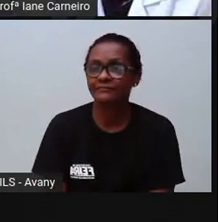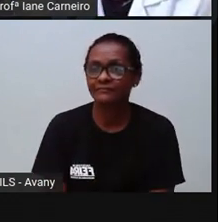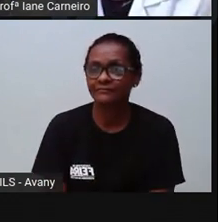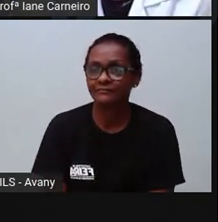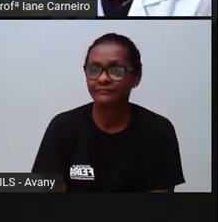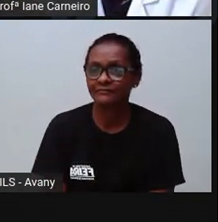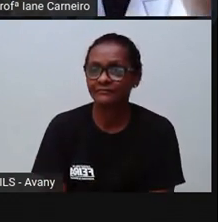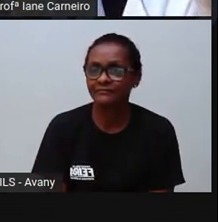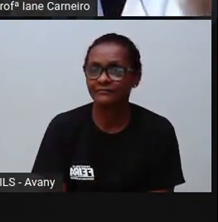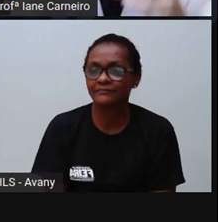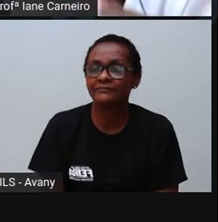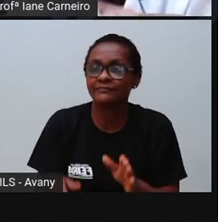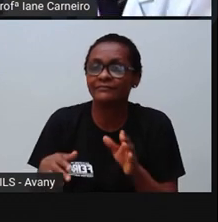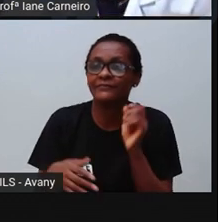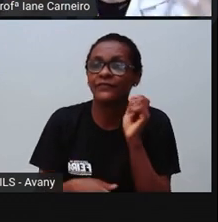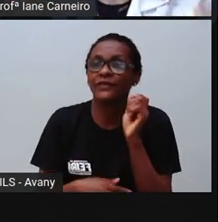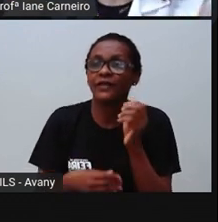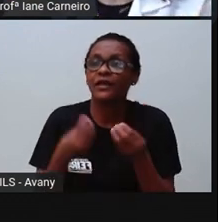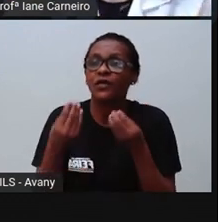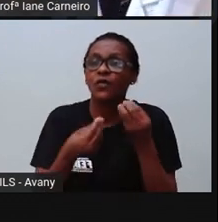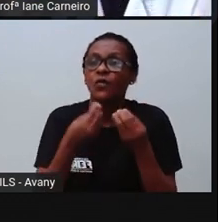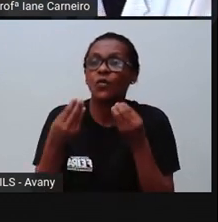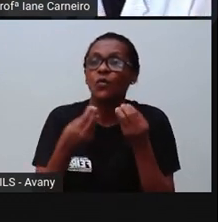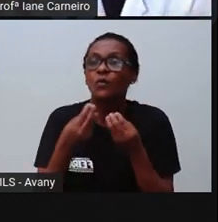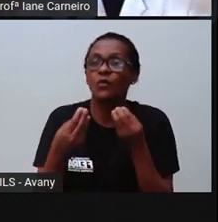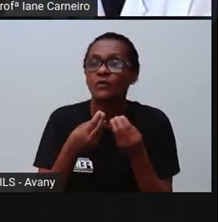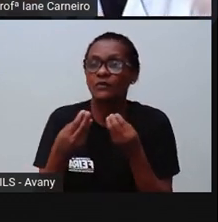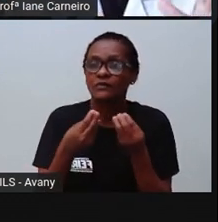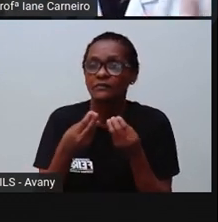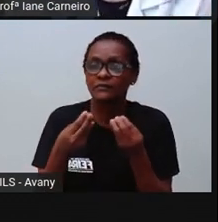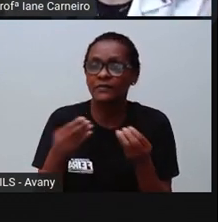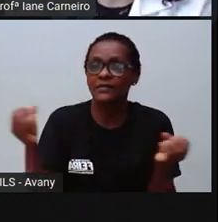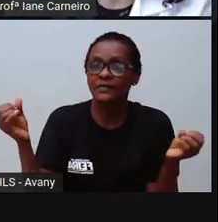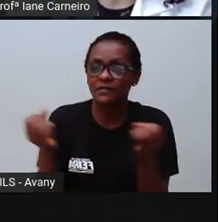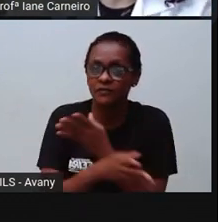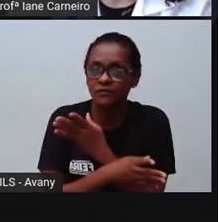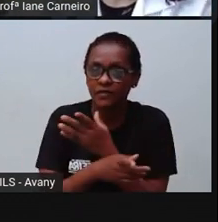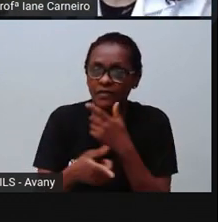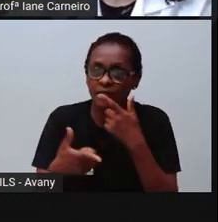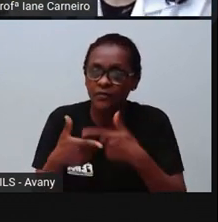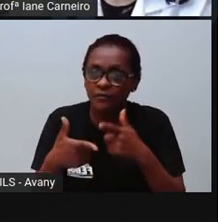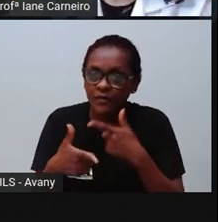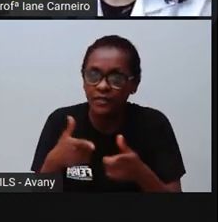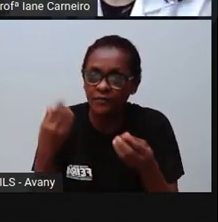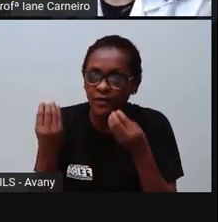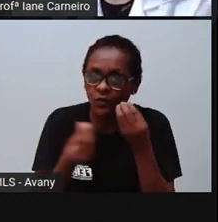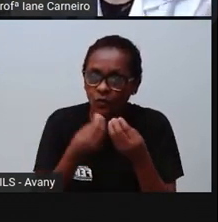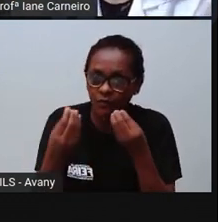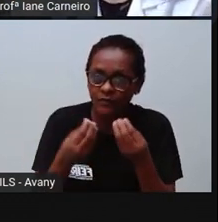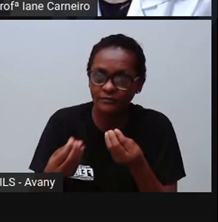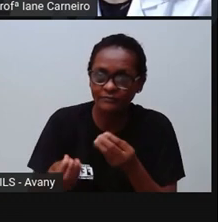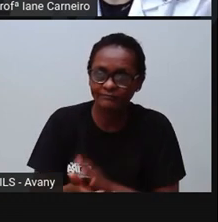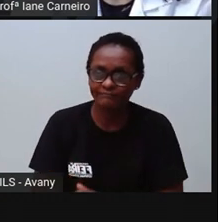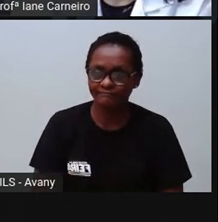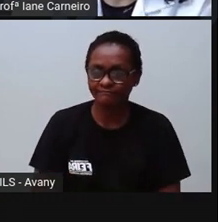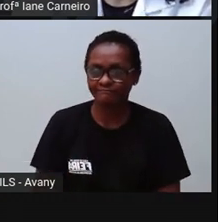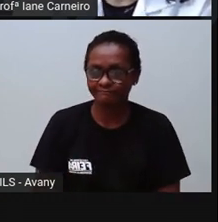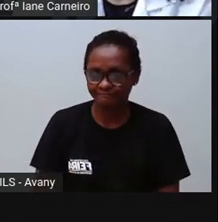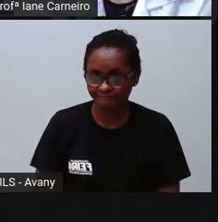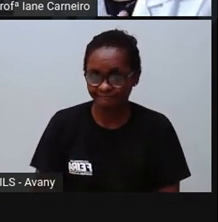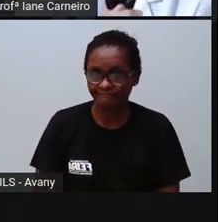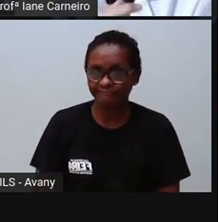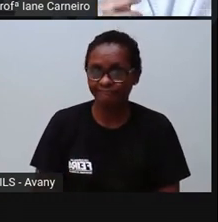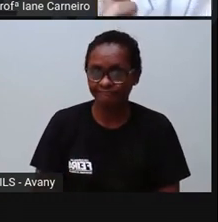o é que vão fazer? Como é que vocês acham que eles poderiam resolver esse problema? Tem alguma solução aí em vocês?